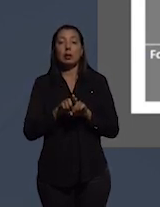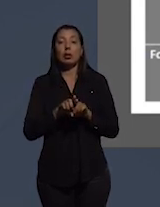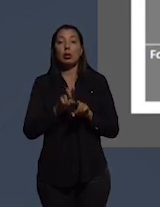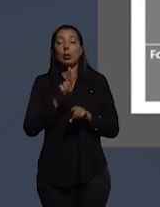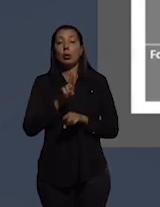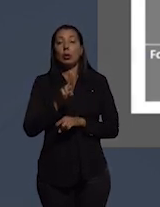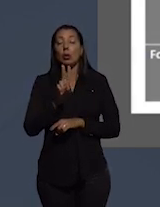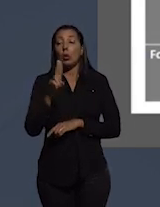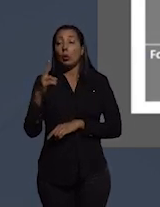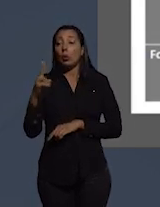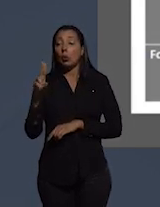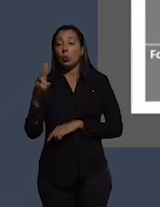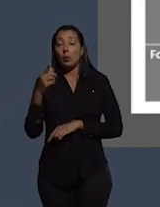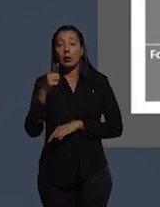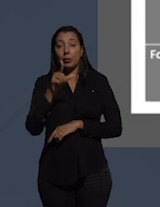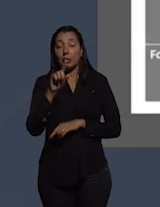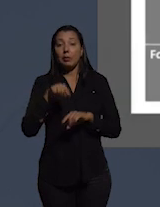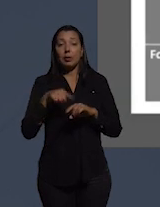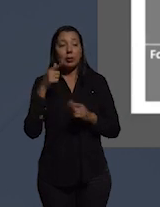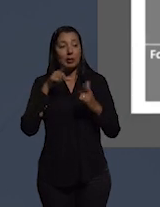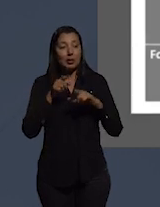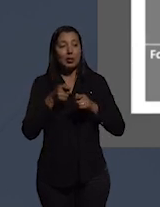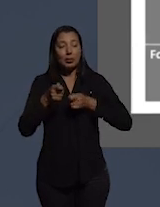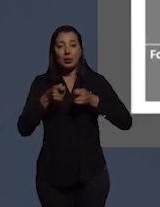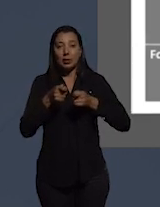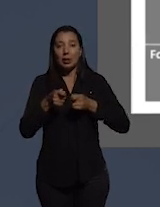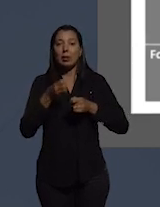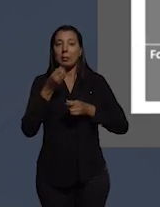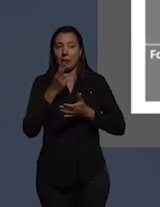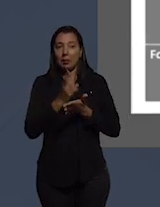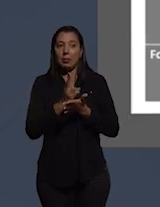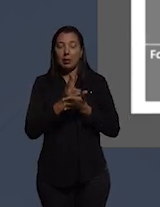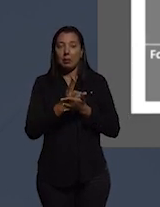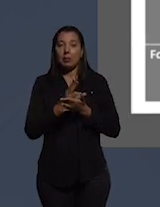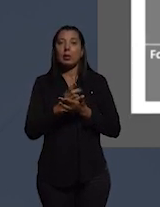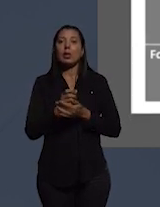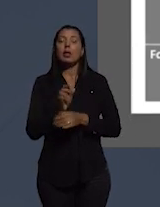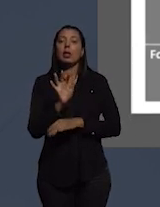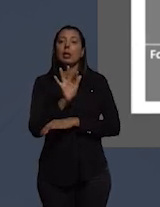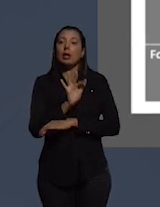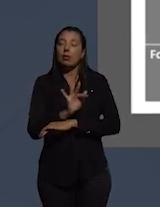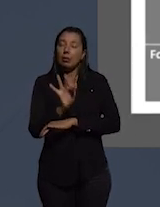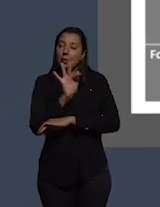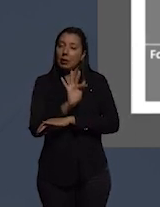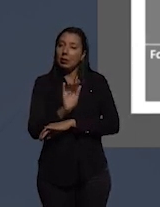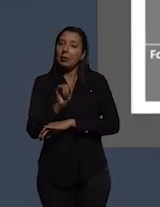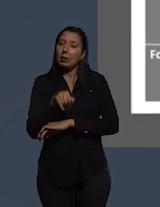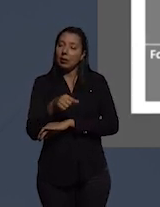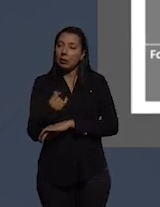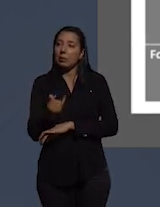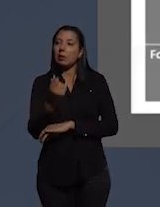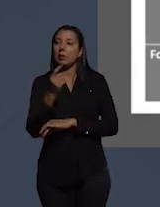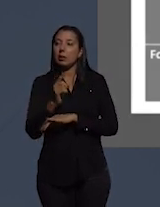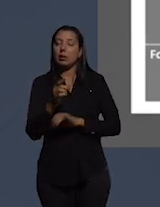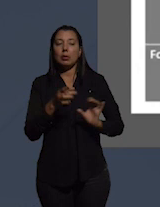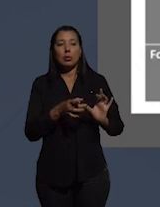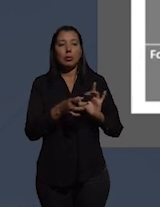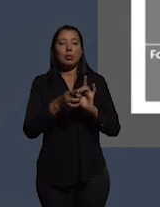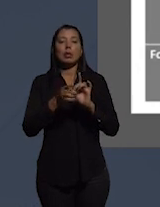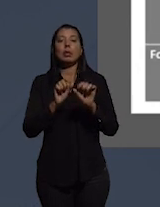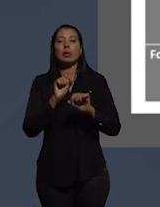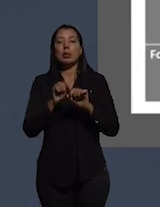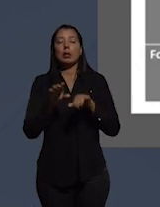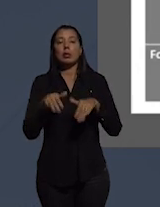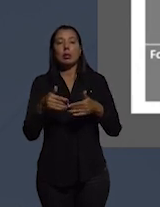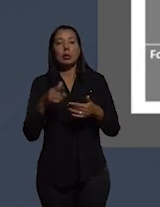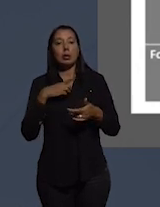esse sistema digital mas eles conseguiram controlar os gastos públicos muito bem e a formalização isso é muito relevante no contexto da América Latina de forma a